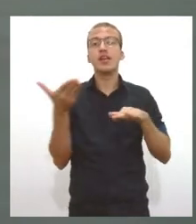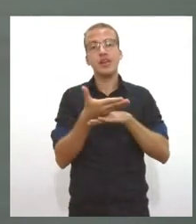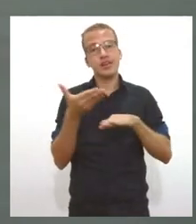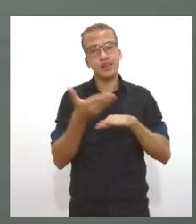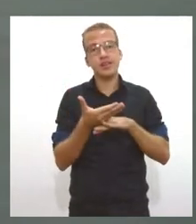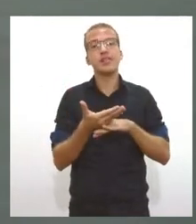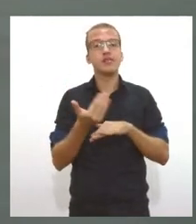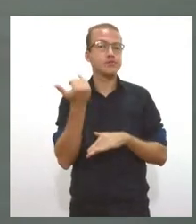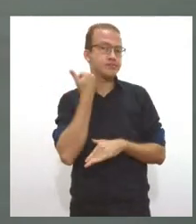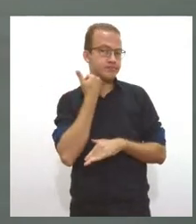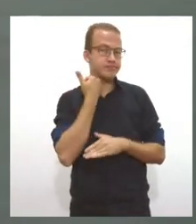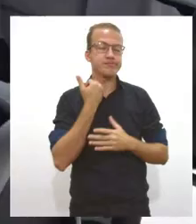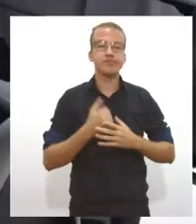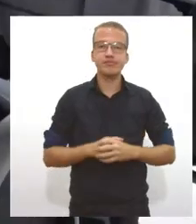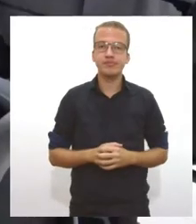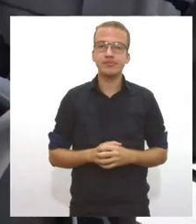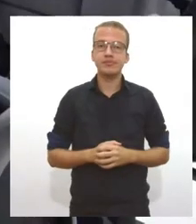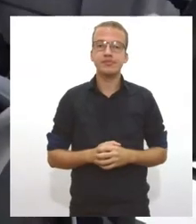Saúde. Você acompanha agora.